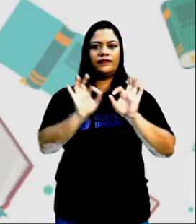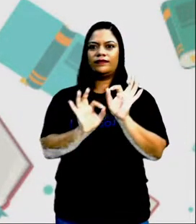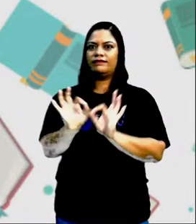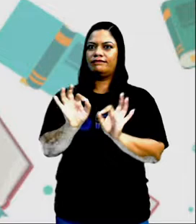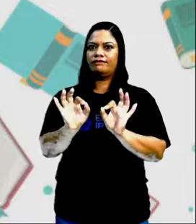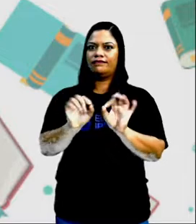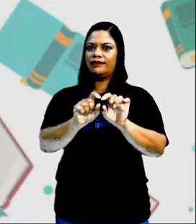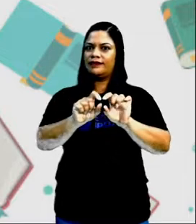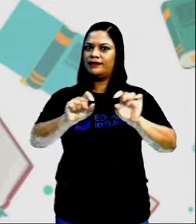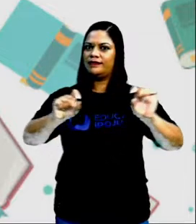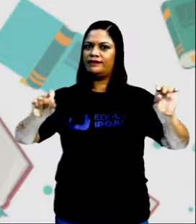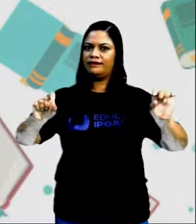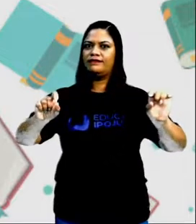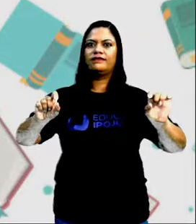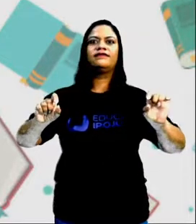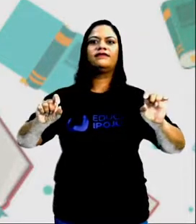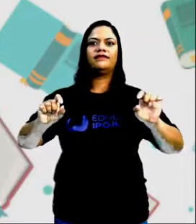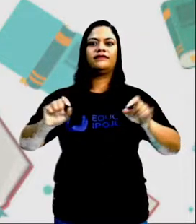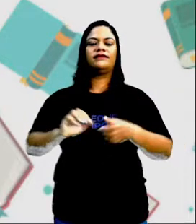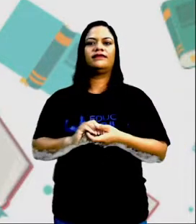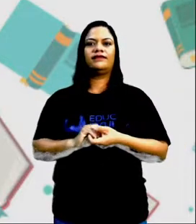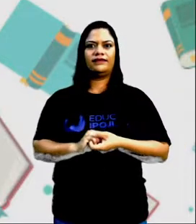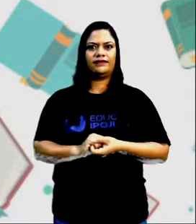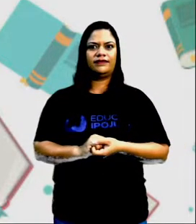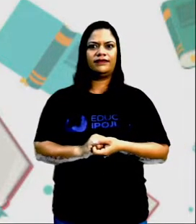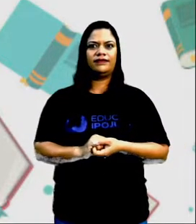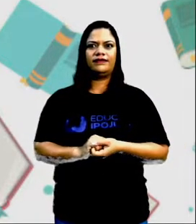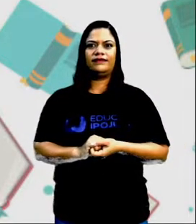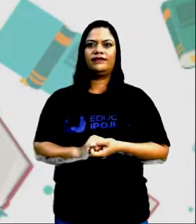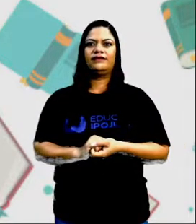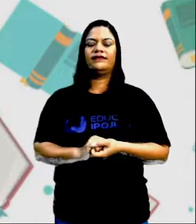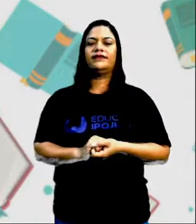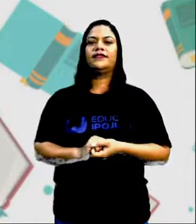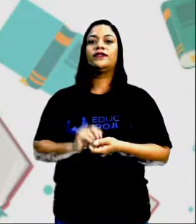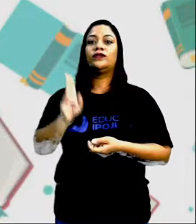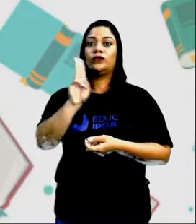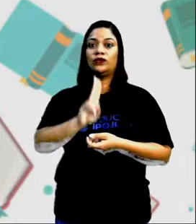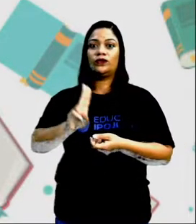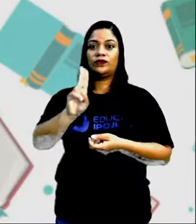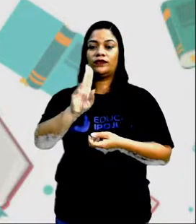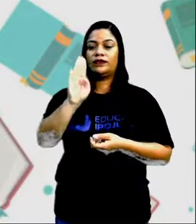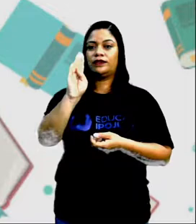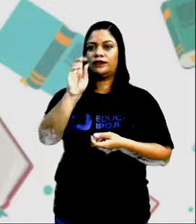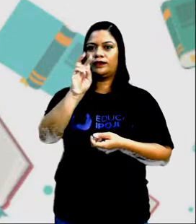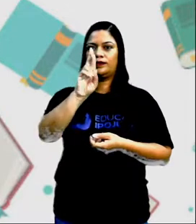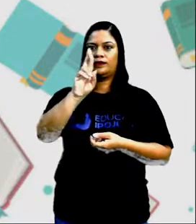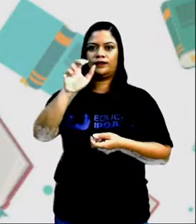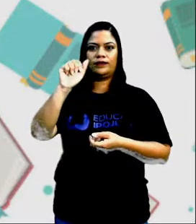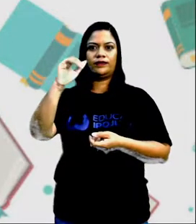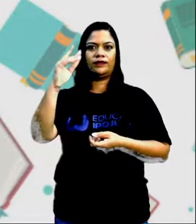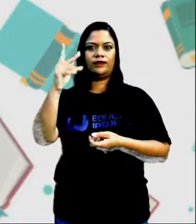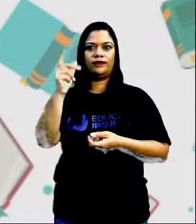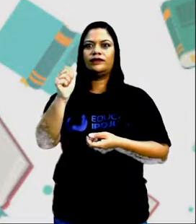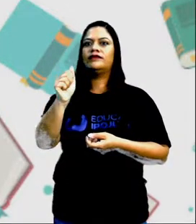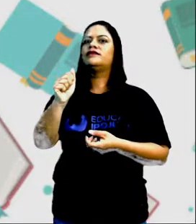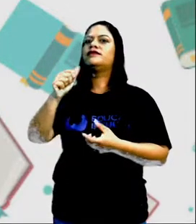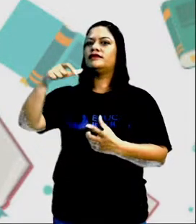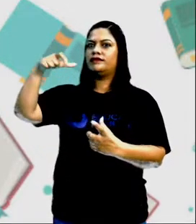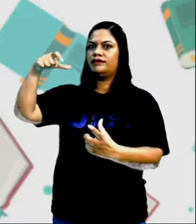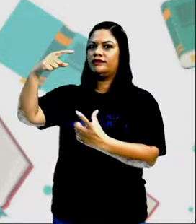ainda que com o aro de borracha a roda deslizava